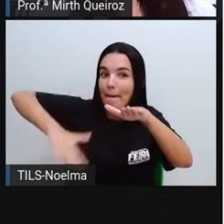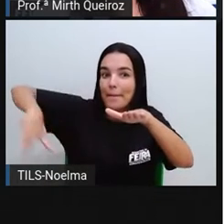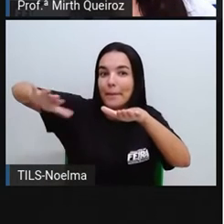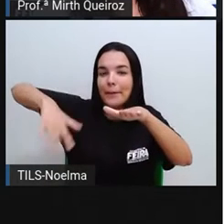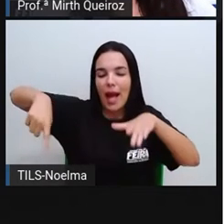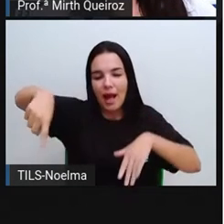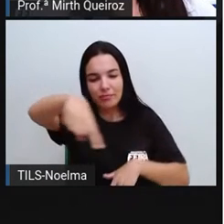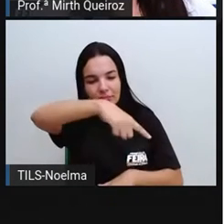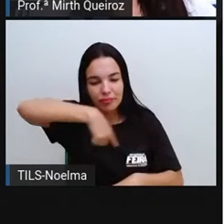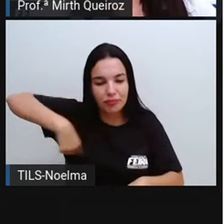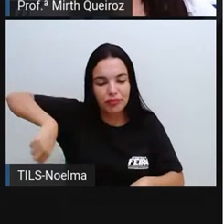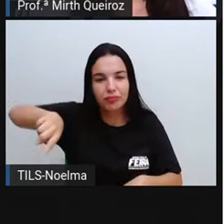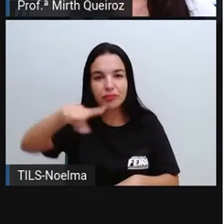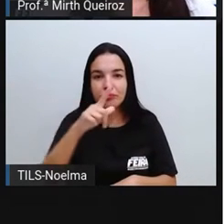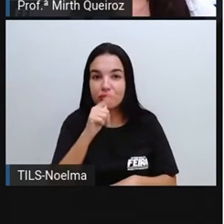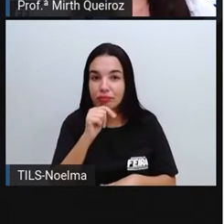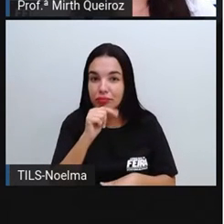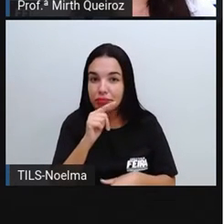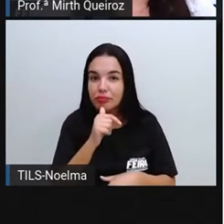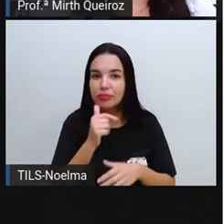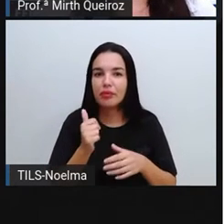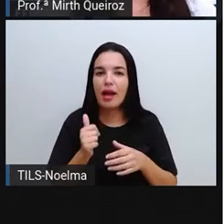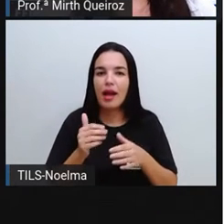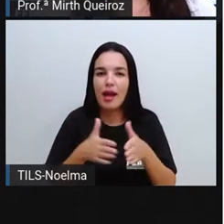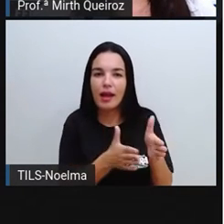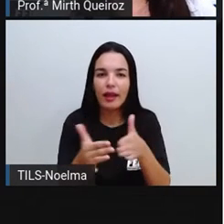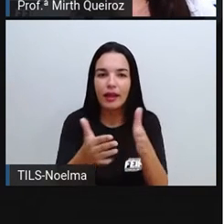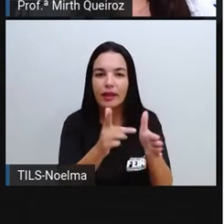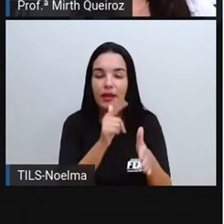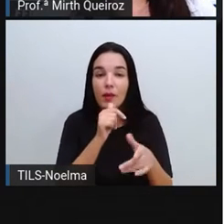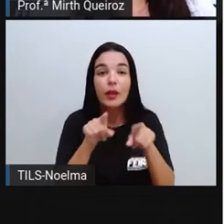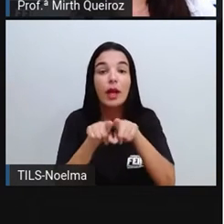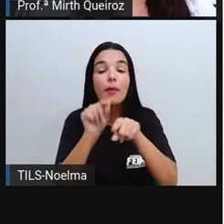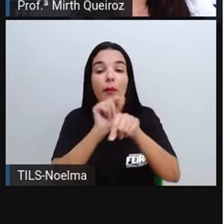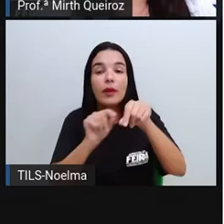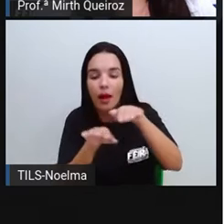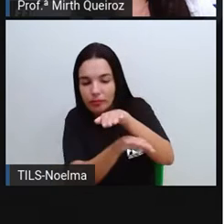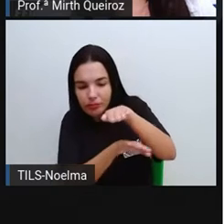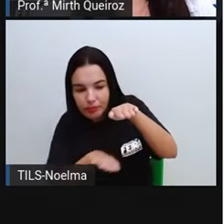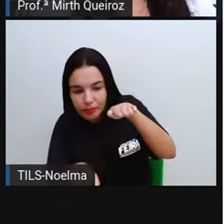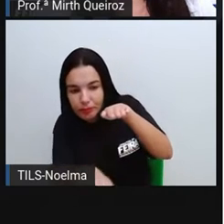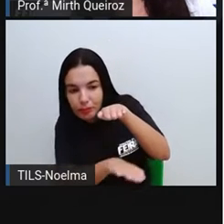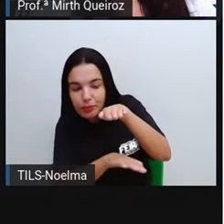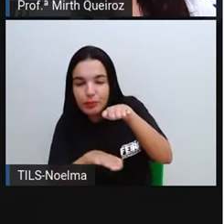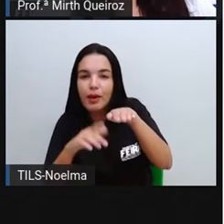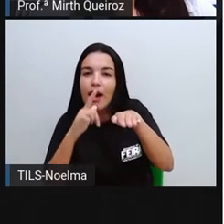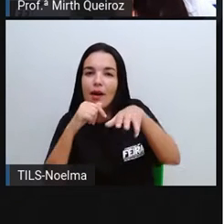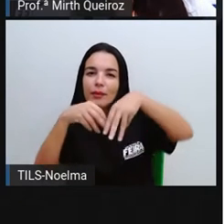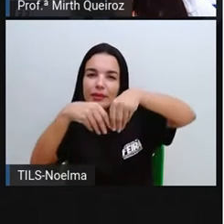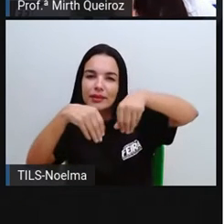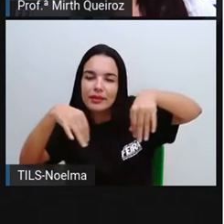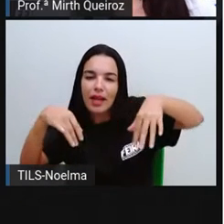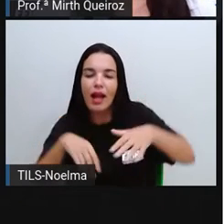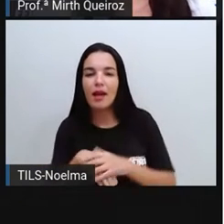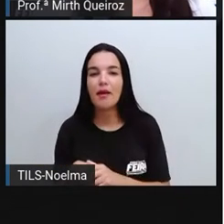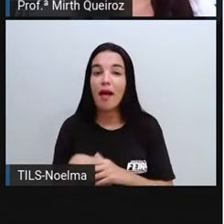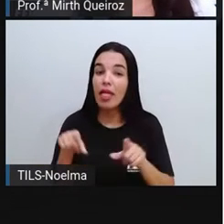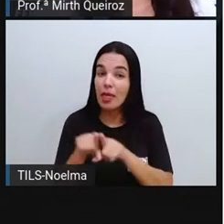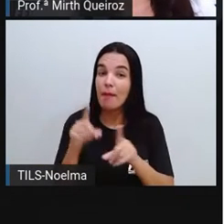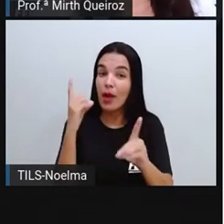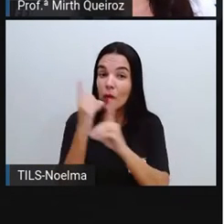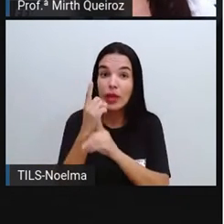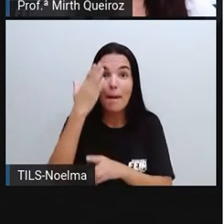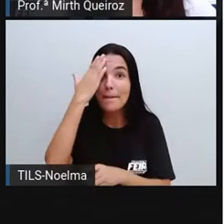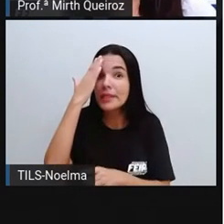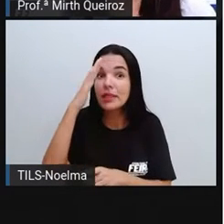e nos lençóis subterrâneos também, né? Essa é a principal forma como a água é encontrada no planeta e a